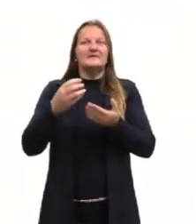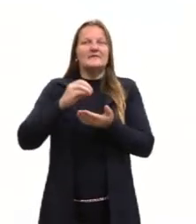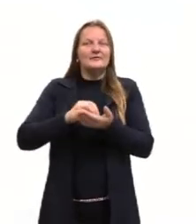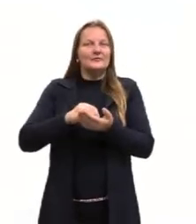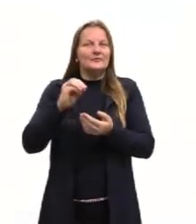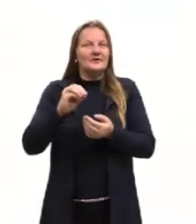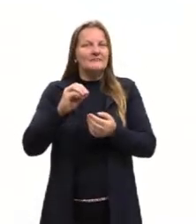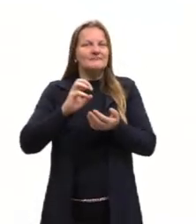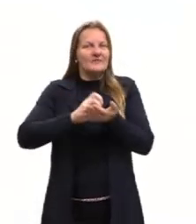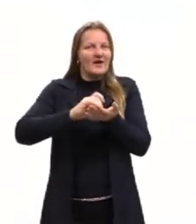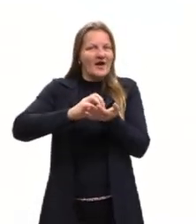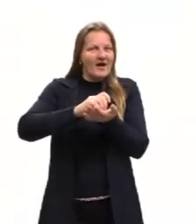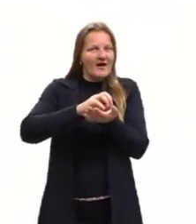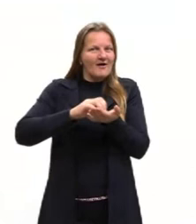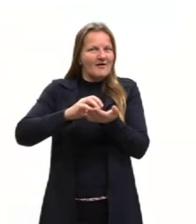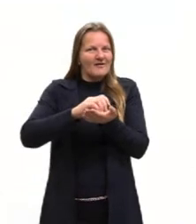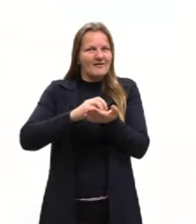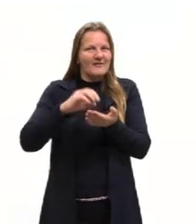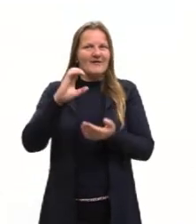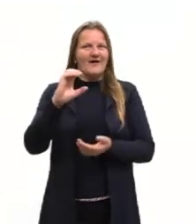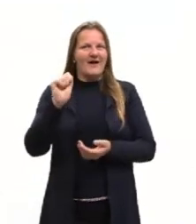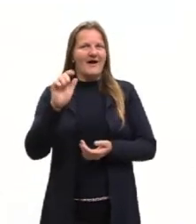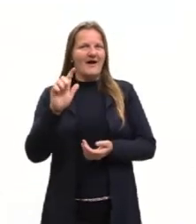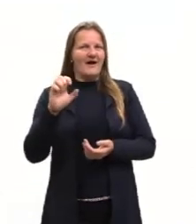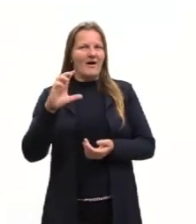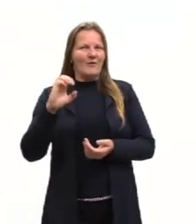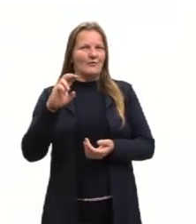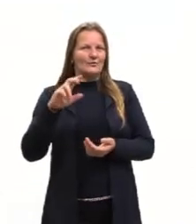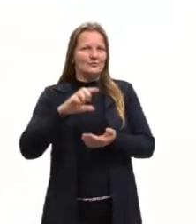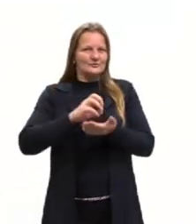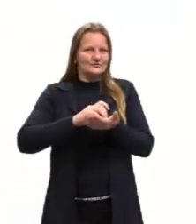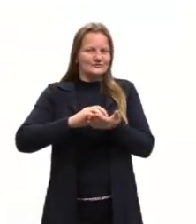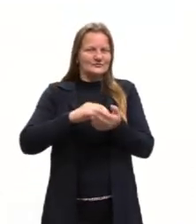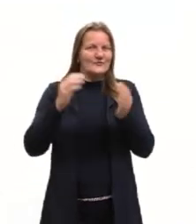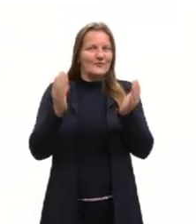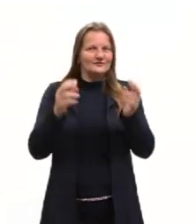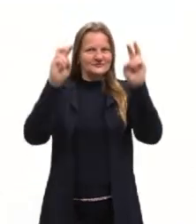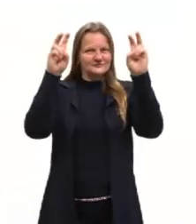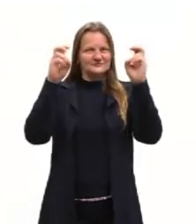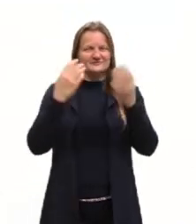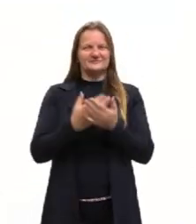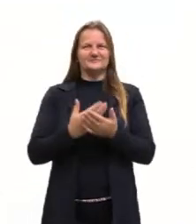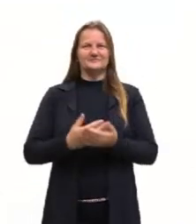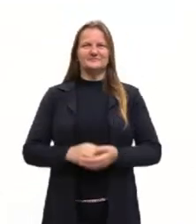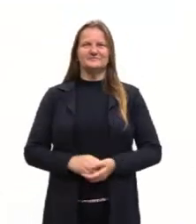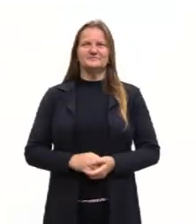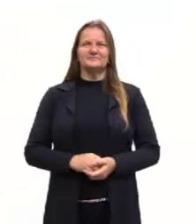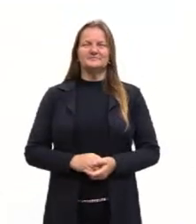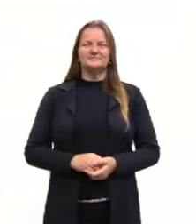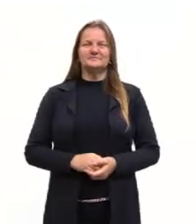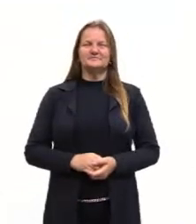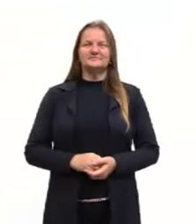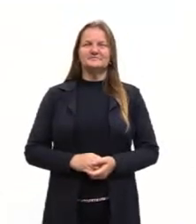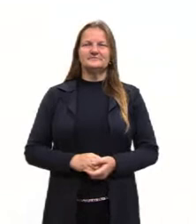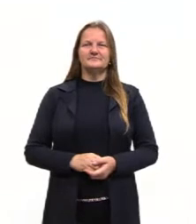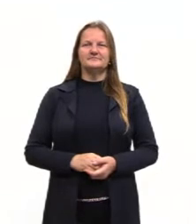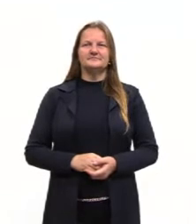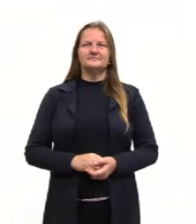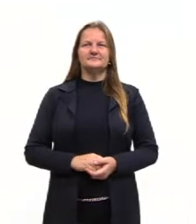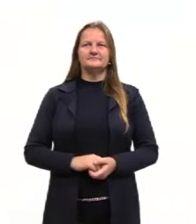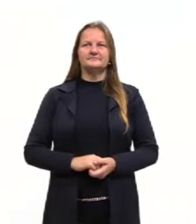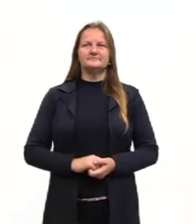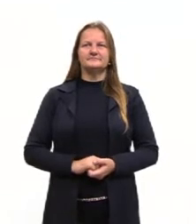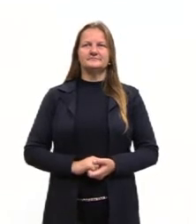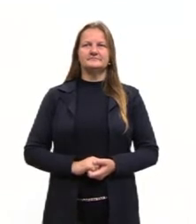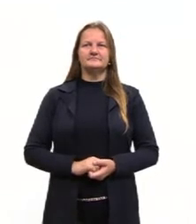parte dos cálculos, né? Então nós vamos abordar nessa aula de hoje os cálculos envolvendo a estatística.